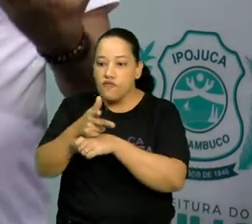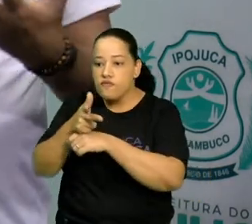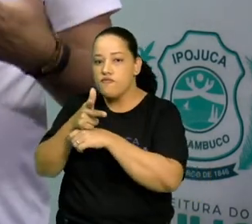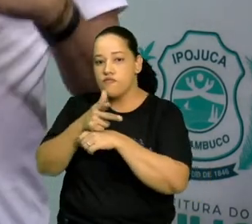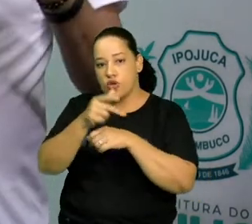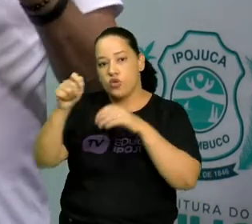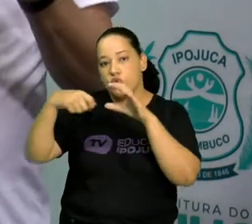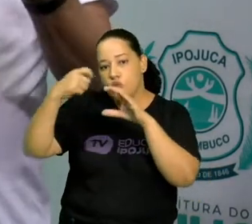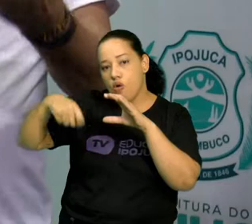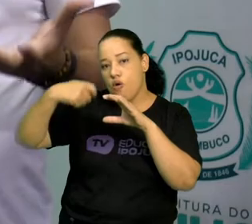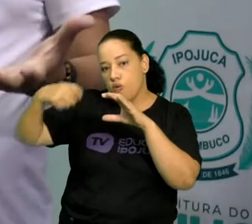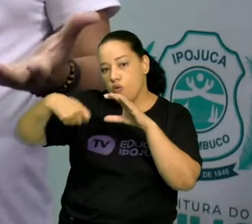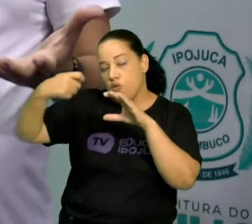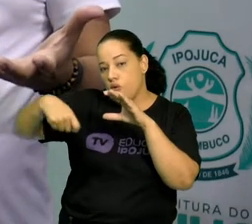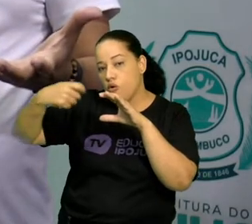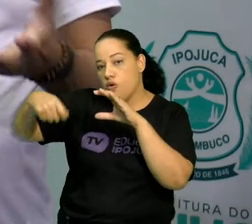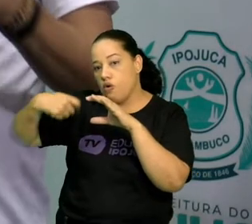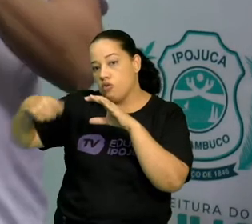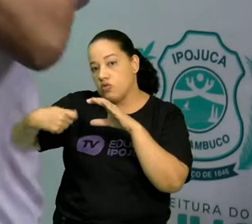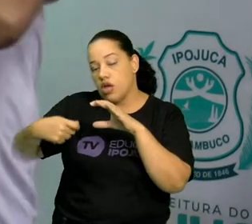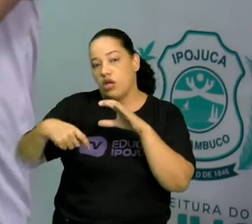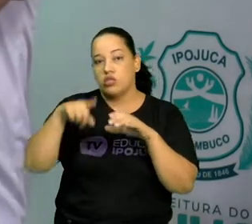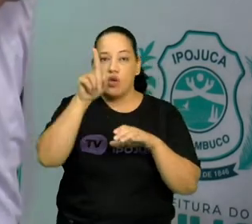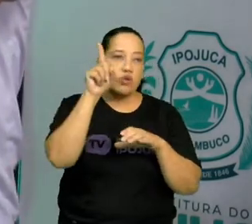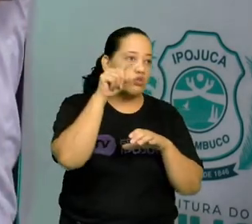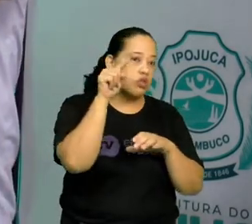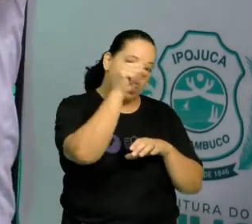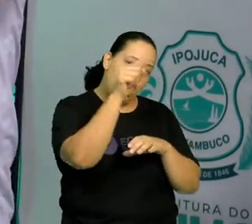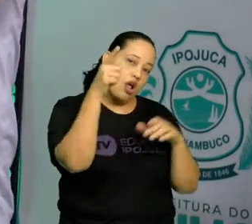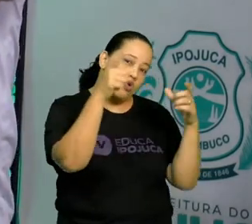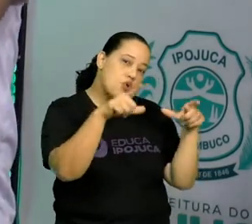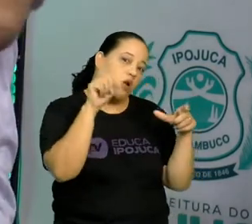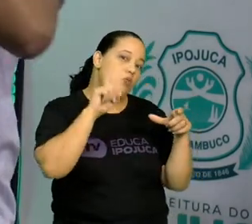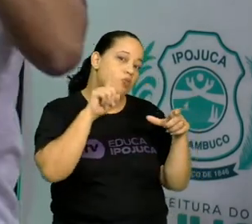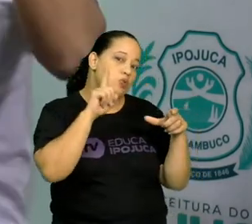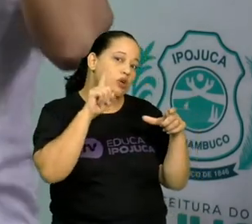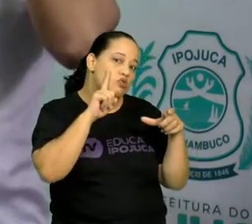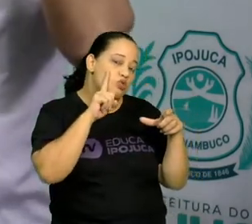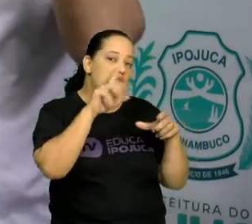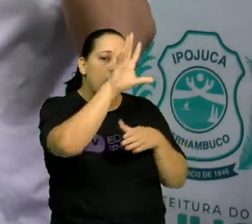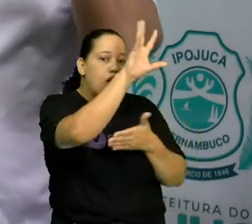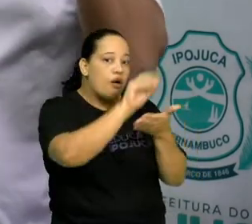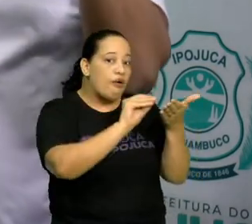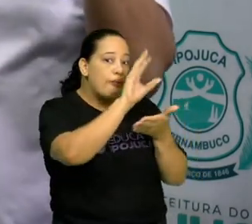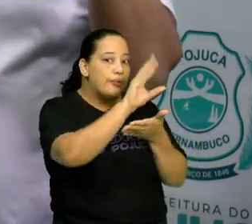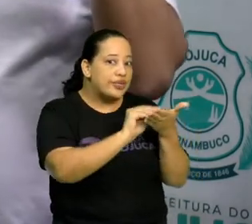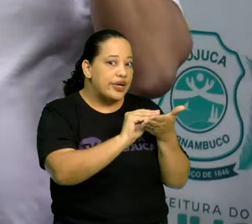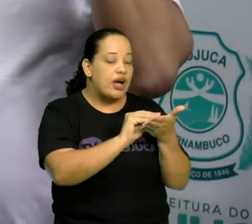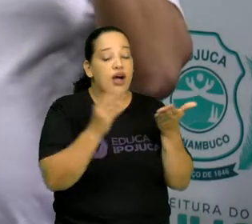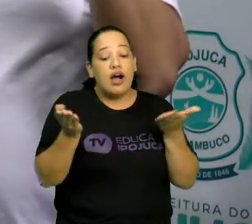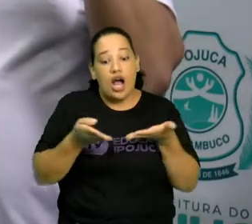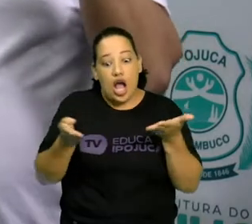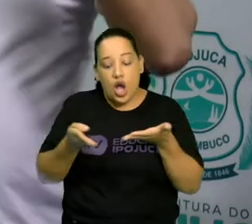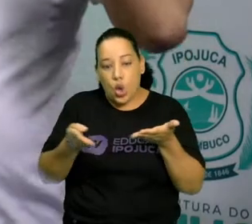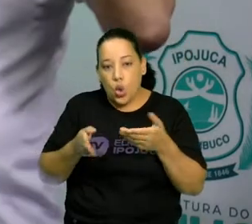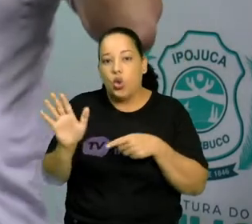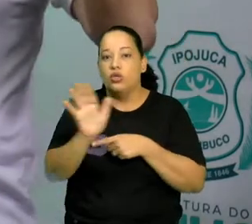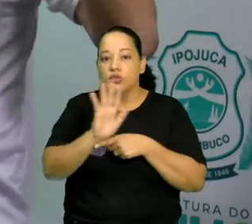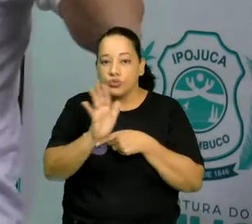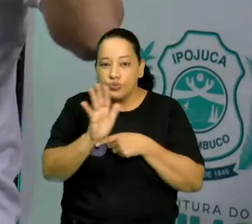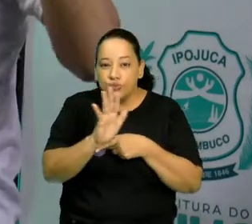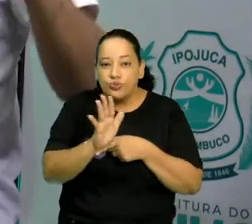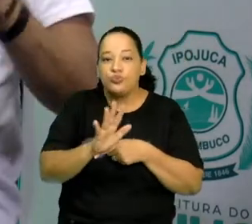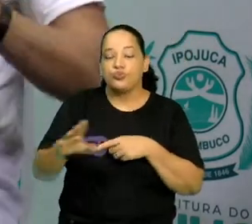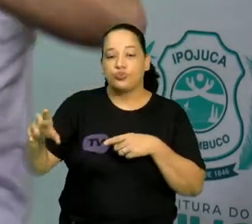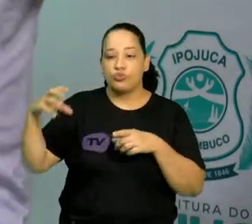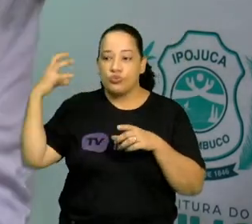cinema norte-americano, que era o que a gente tinha acesso. Aí a gente já está falando de um período do cinema com som. Ok? Aí já tem